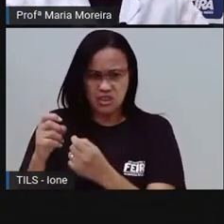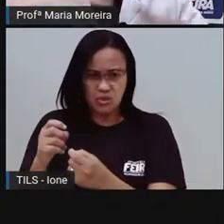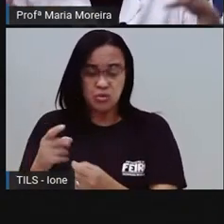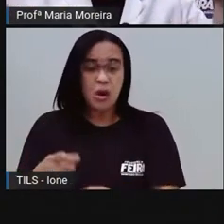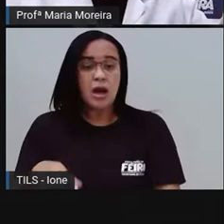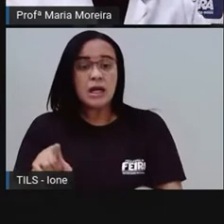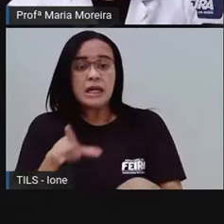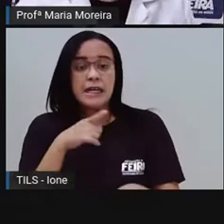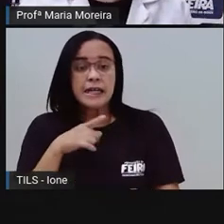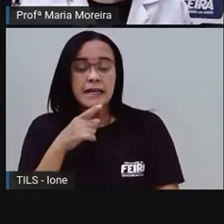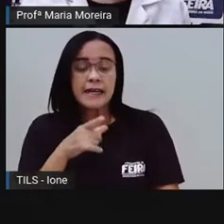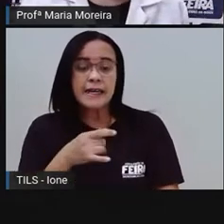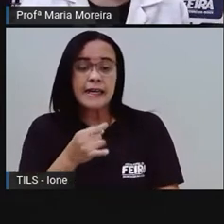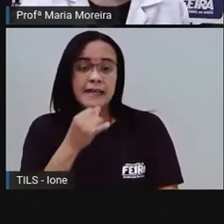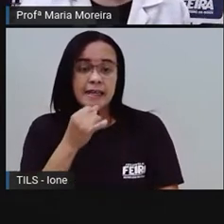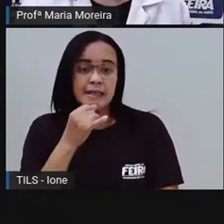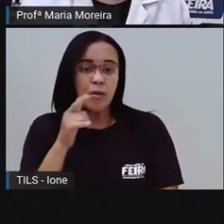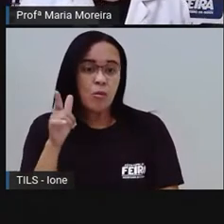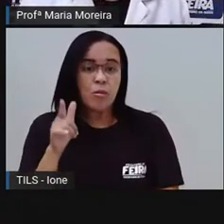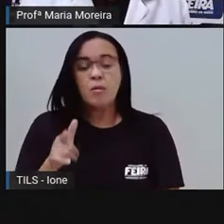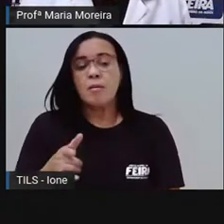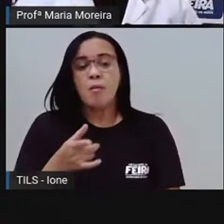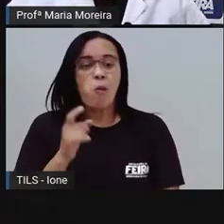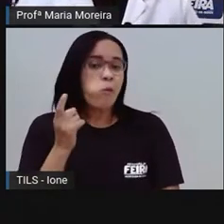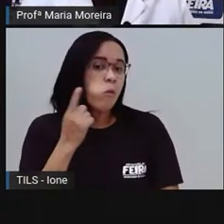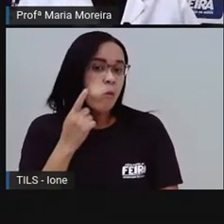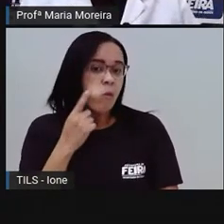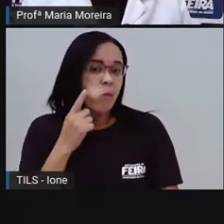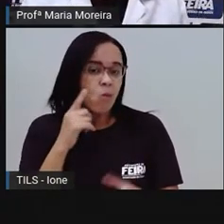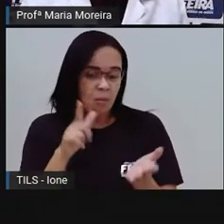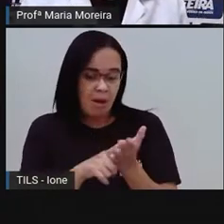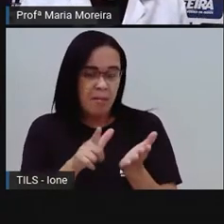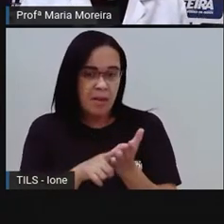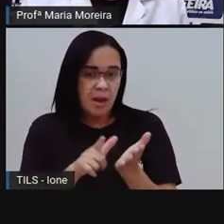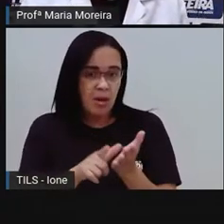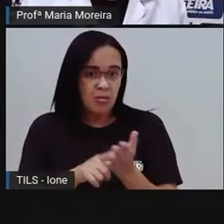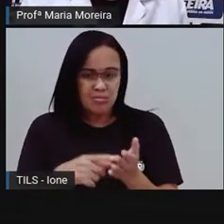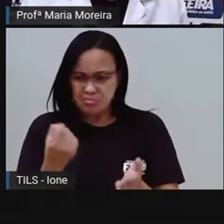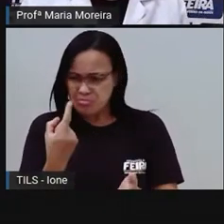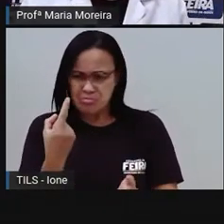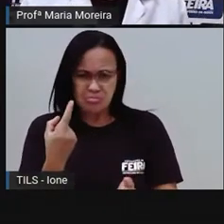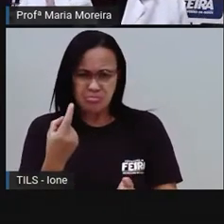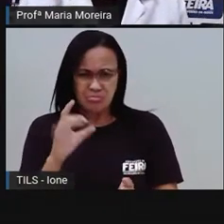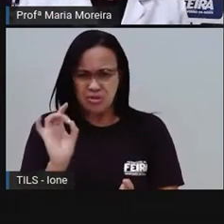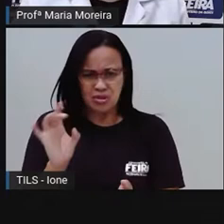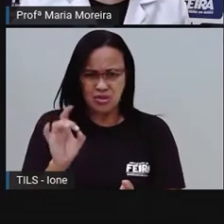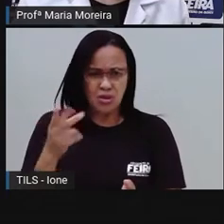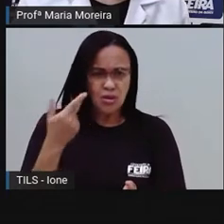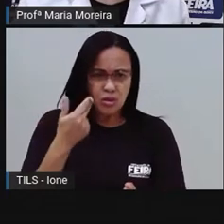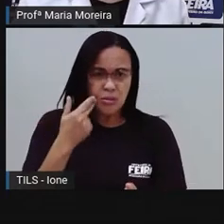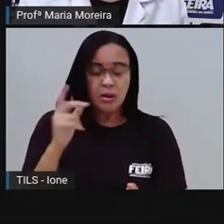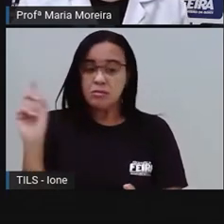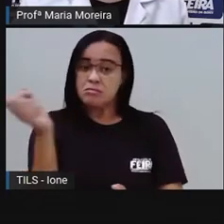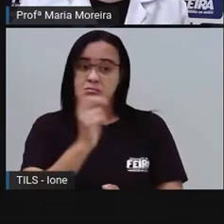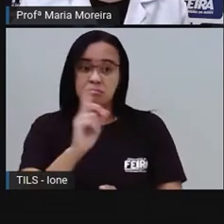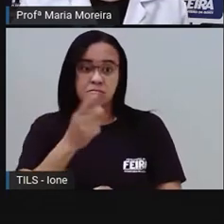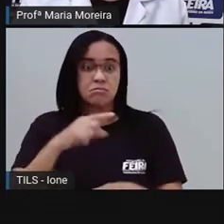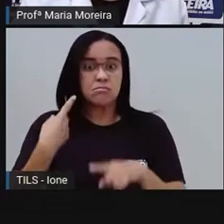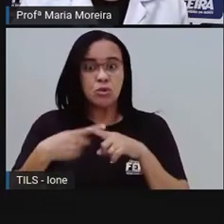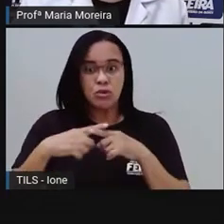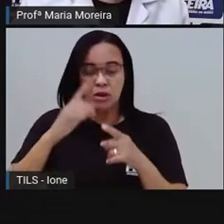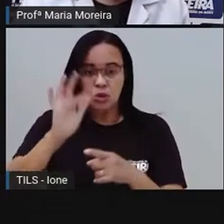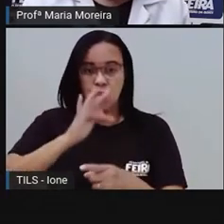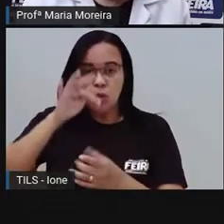colega, e aí vira um munaréu de lixo. Isso aí prejudica, né, o meio ambiente, afeta os animais, os